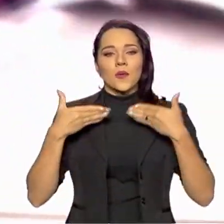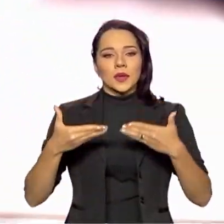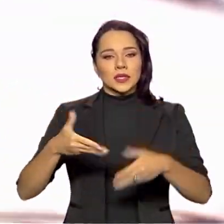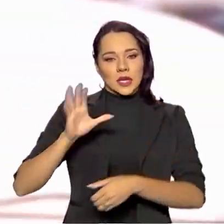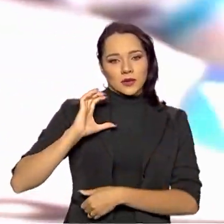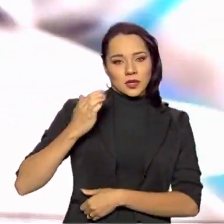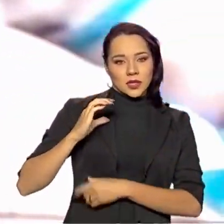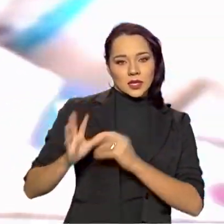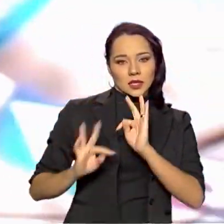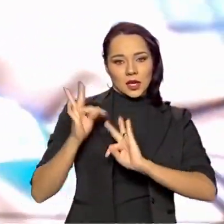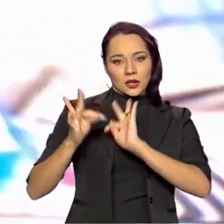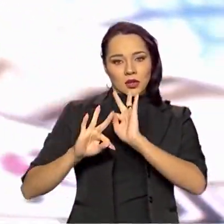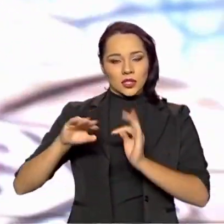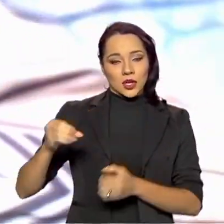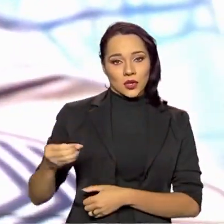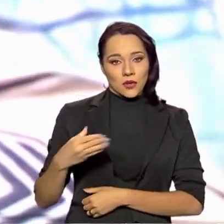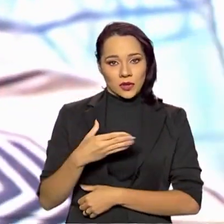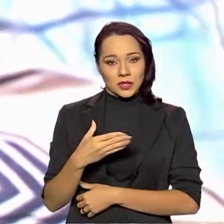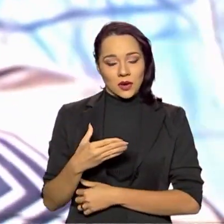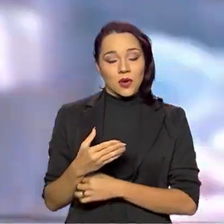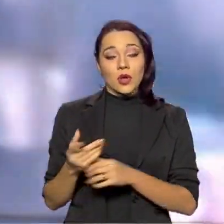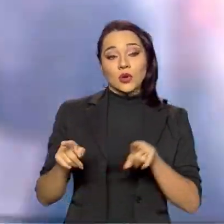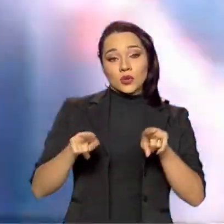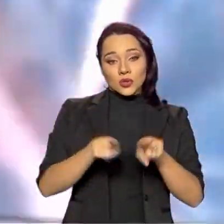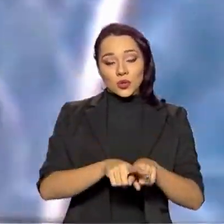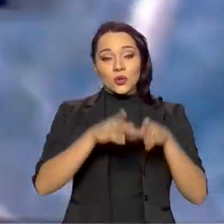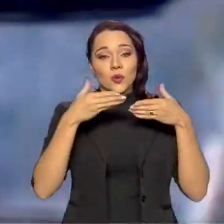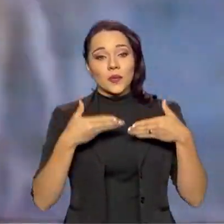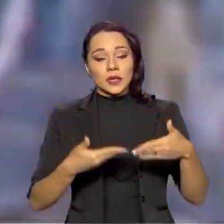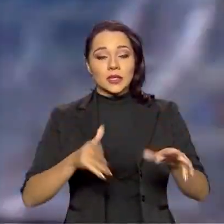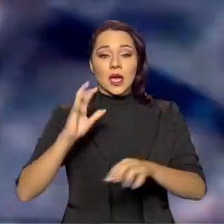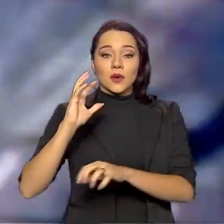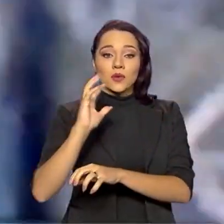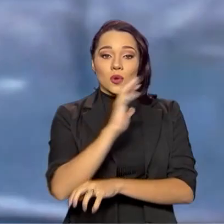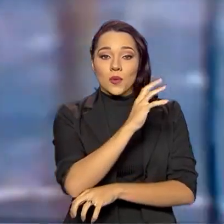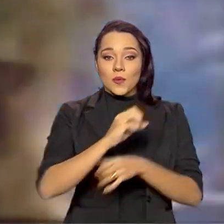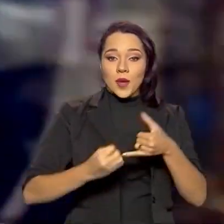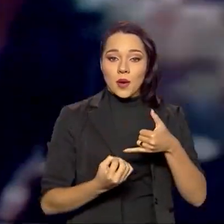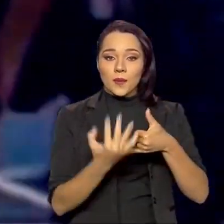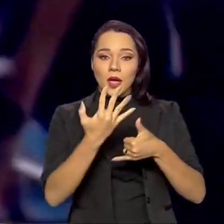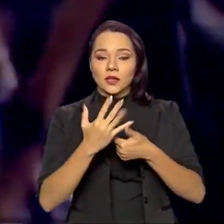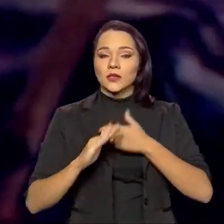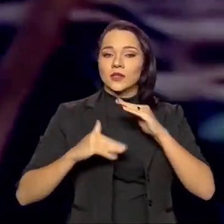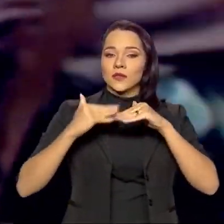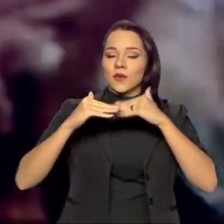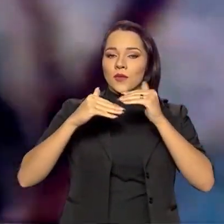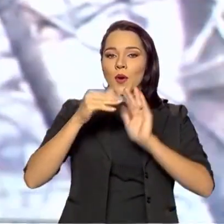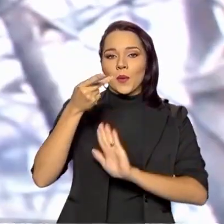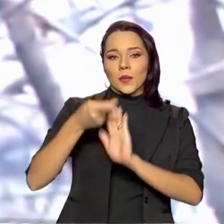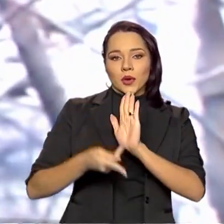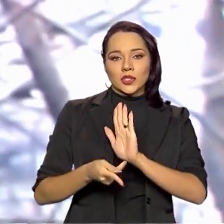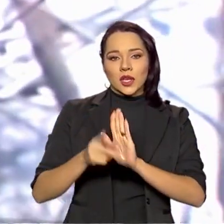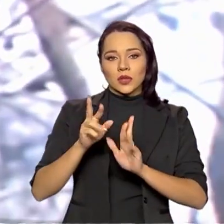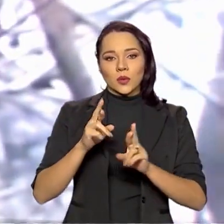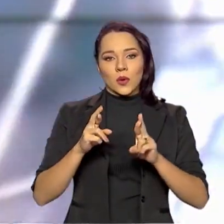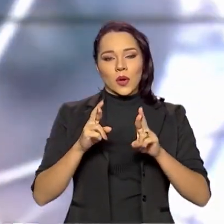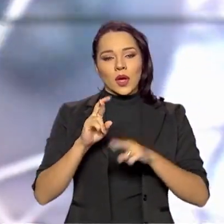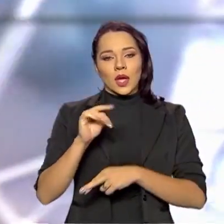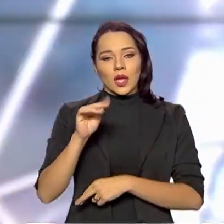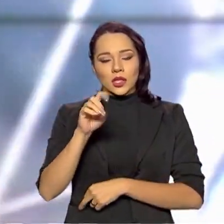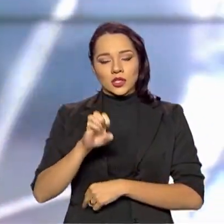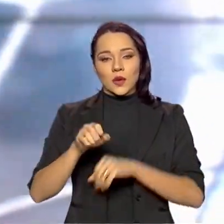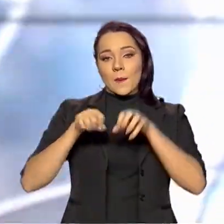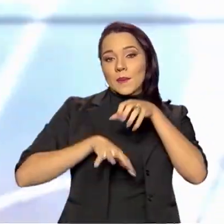da Ciência, Tecnologia e Inovações, em parceria com o Ministério do Meio Ambiente, desenvolveu o projeto Rede Pantanal.